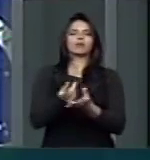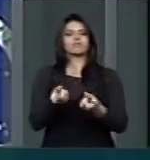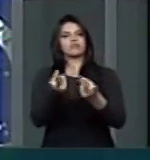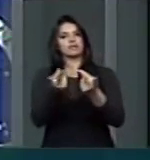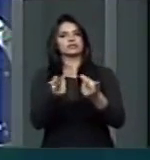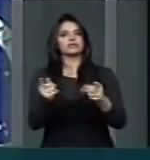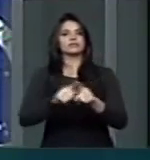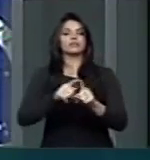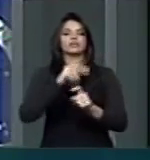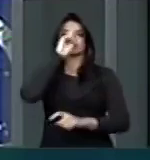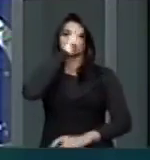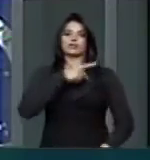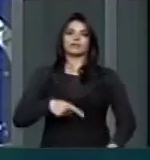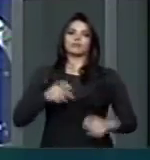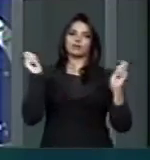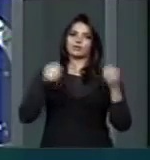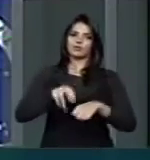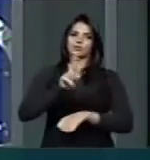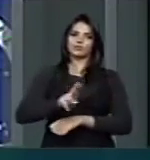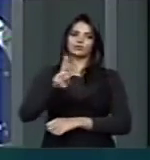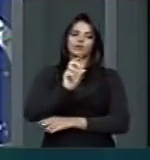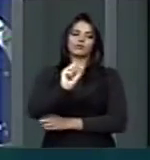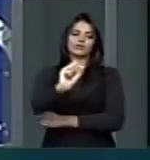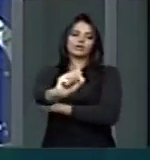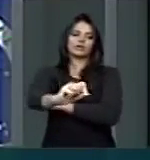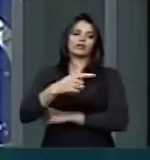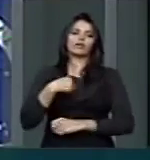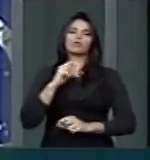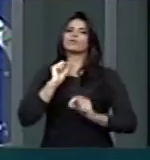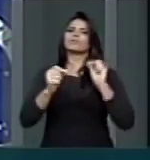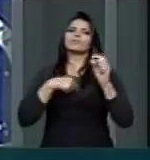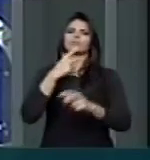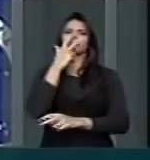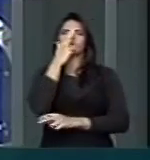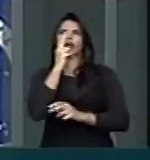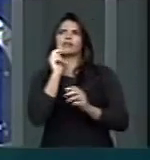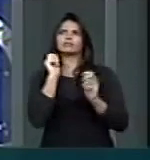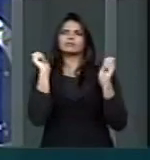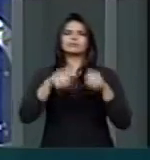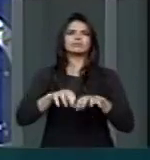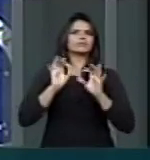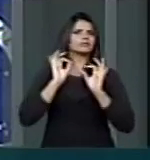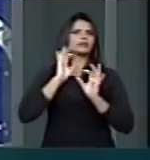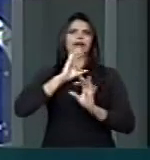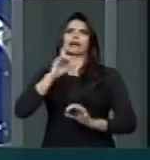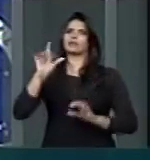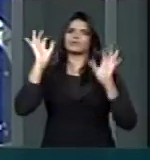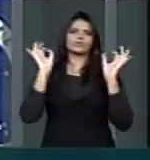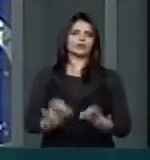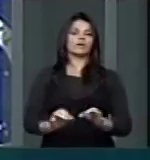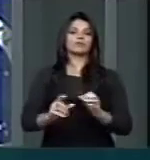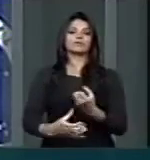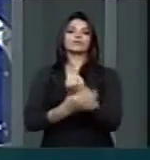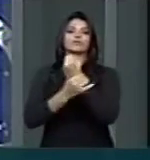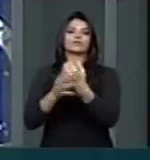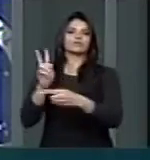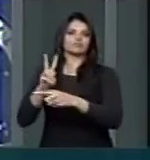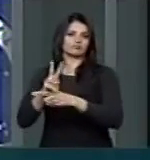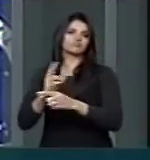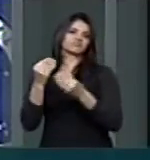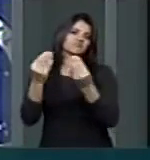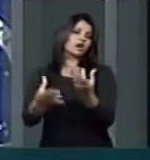permita-me usar aqui de uma tautologia para dizer o que pode parecer óbvio. O setor de seguros dá segurança.